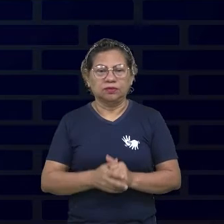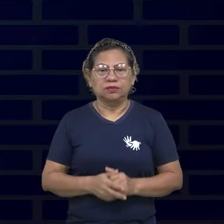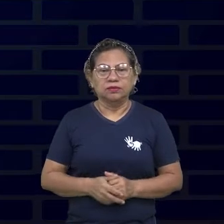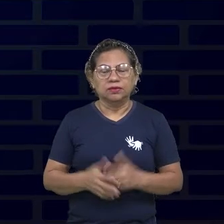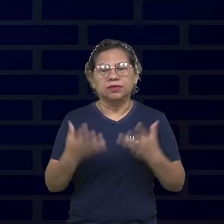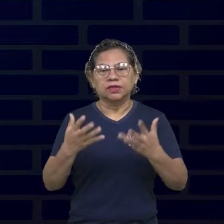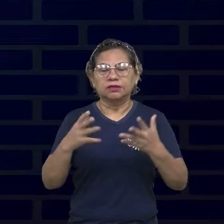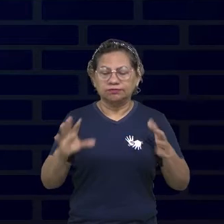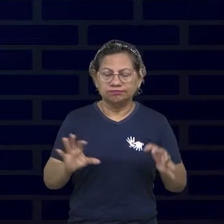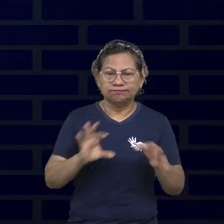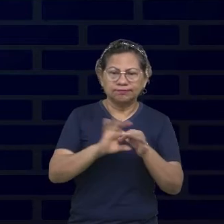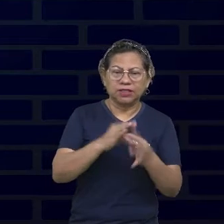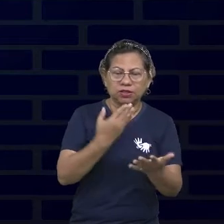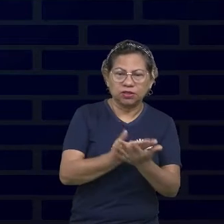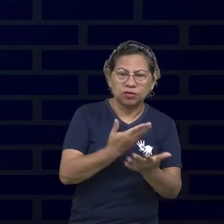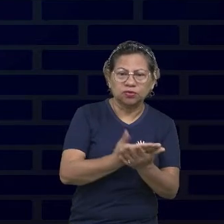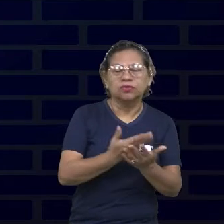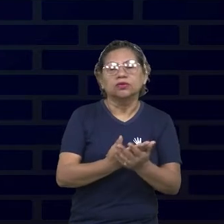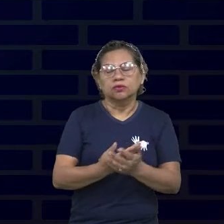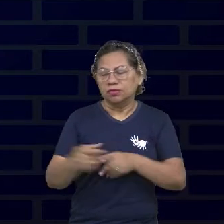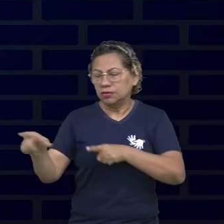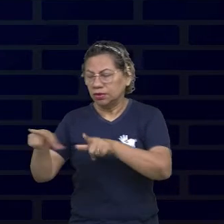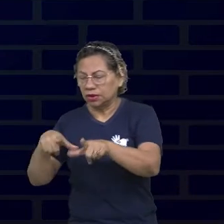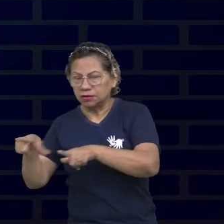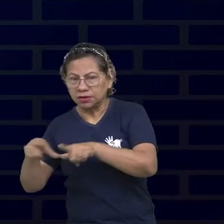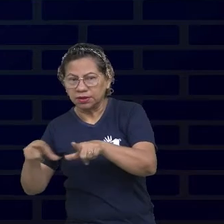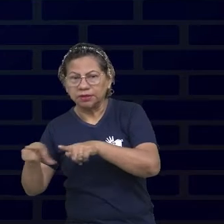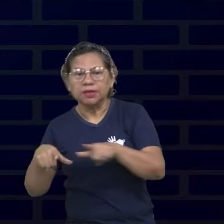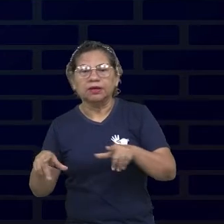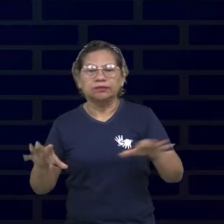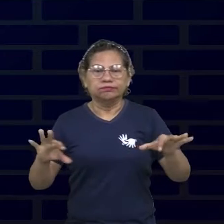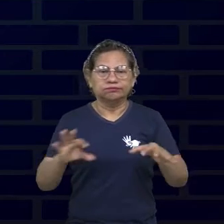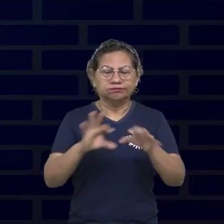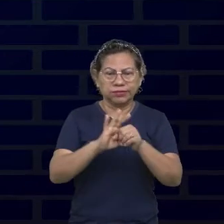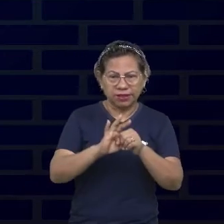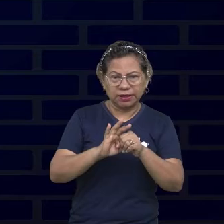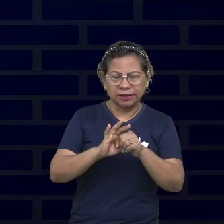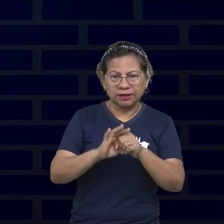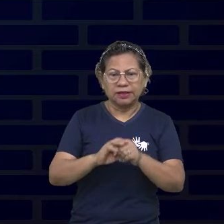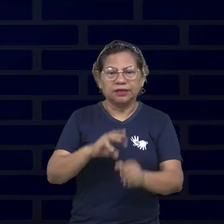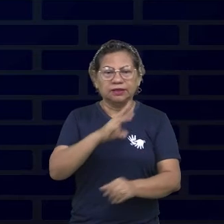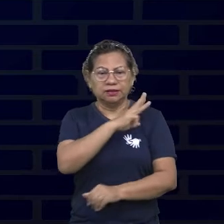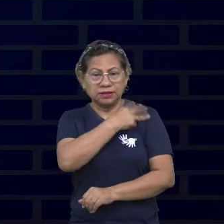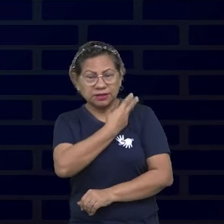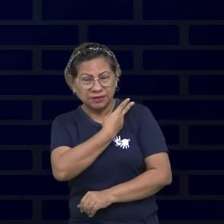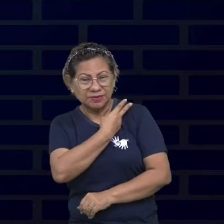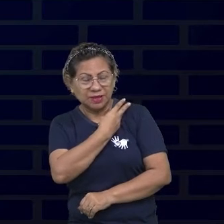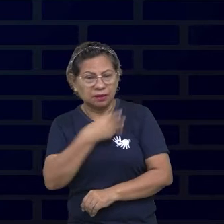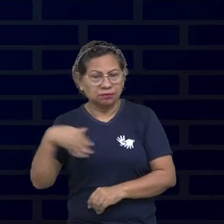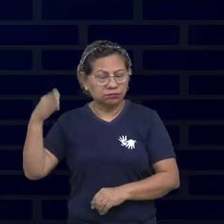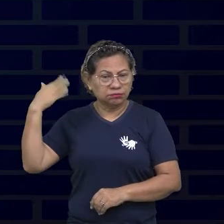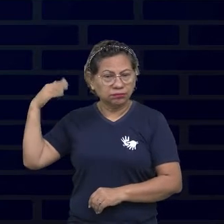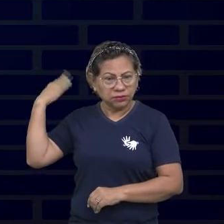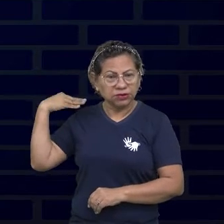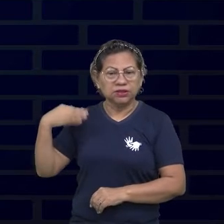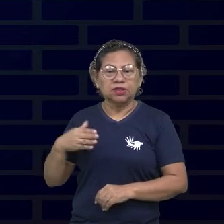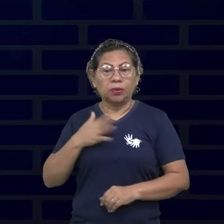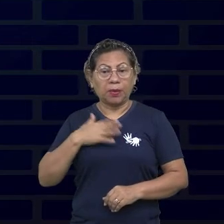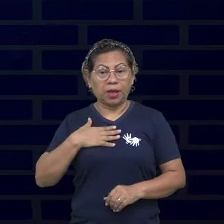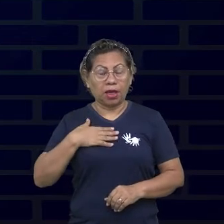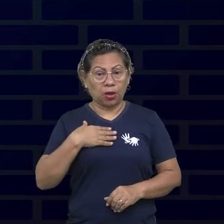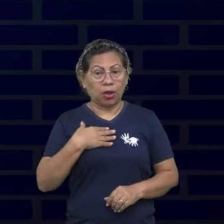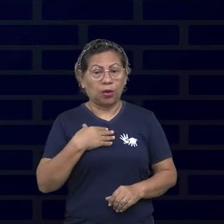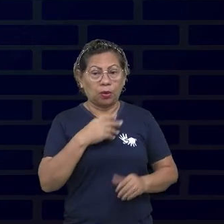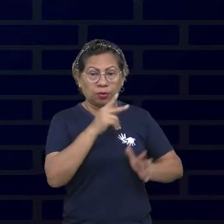conciliar os meus estudos com o trabalho. E lá durante o meu ensino médio, eu tive que elaborar o meu projeto de vida. E o meu projeto de vida foi